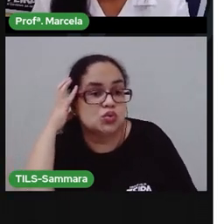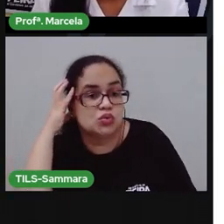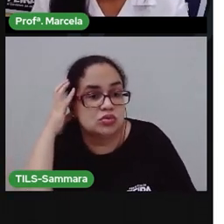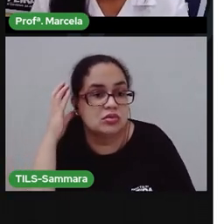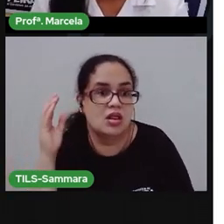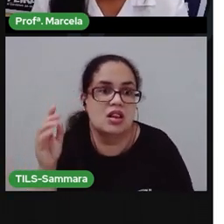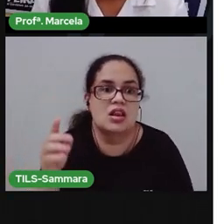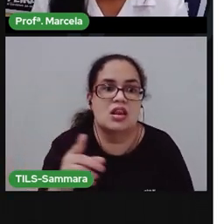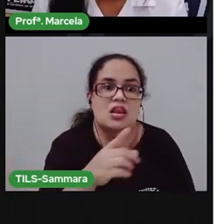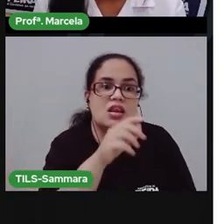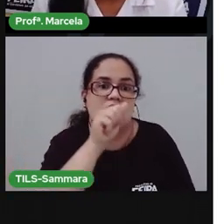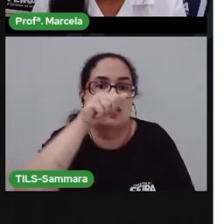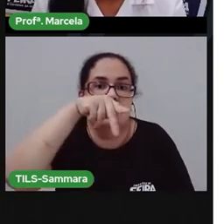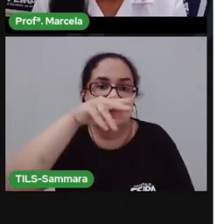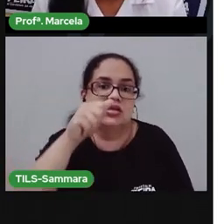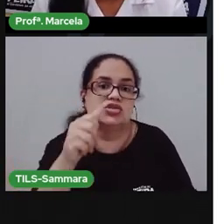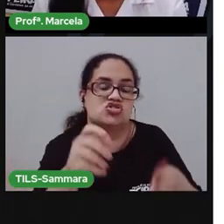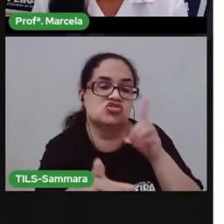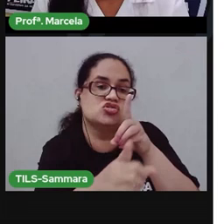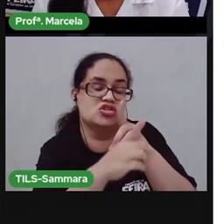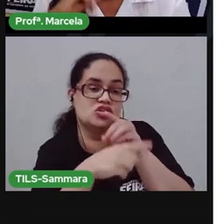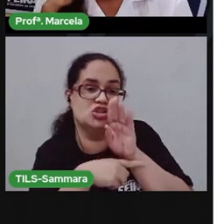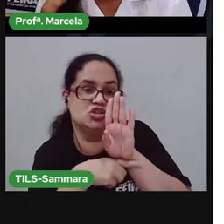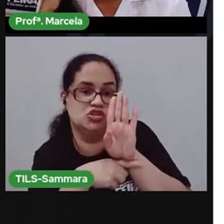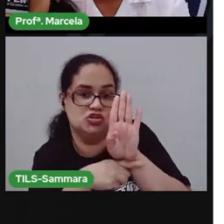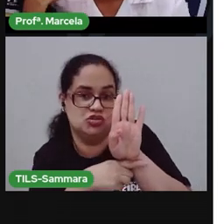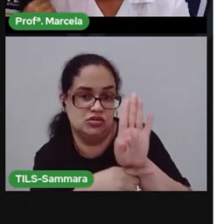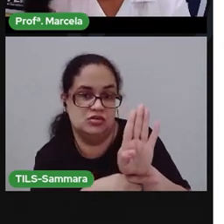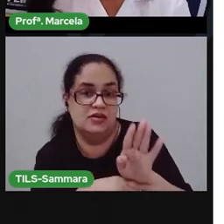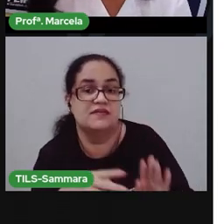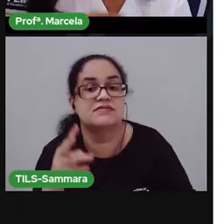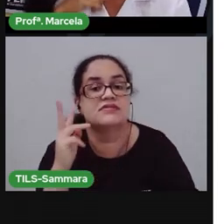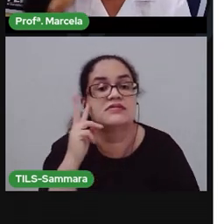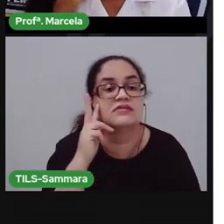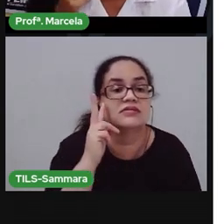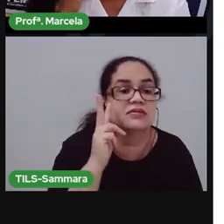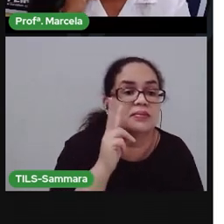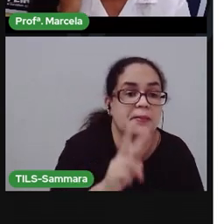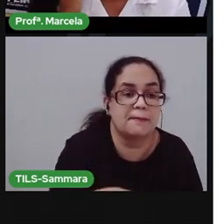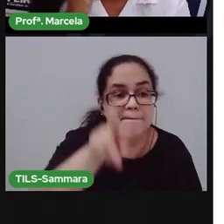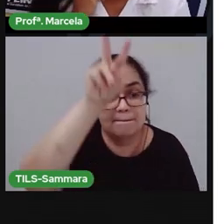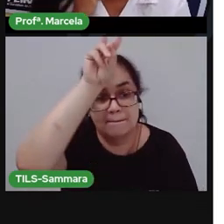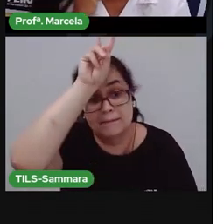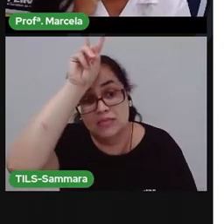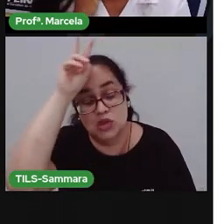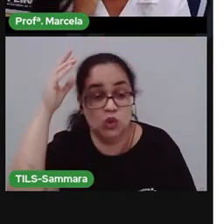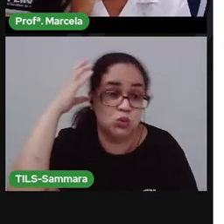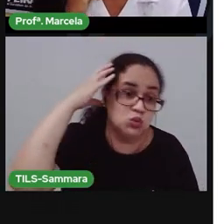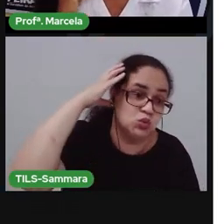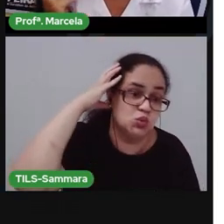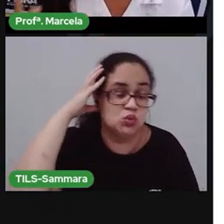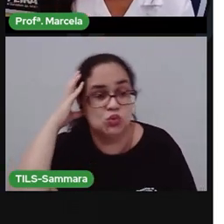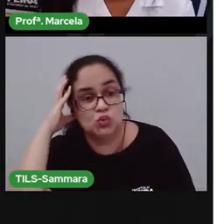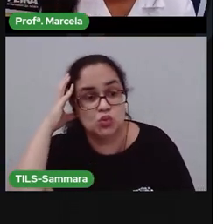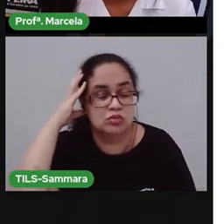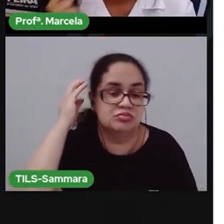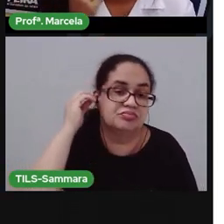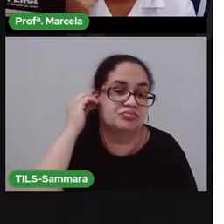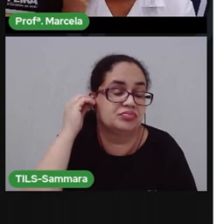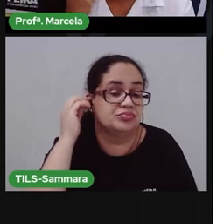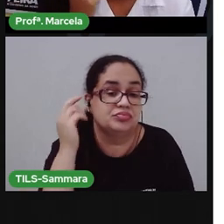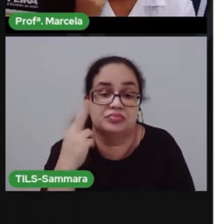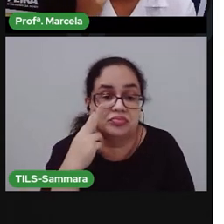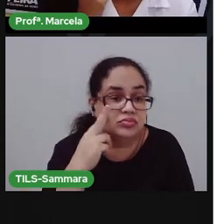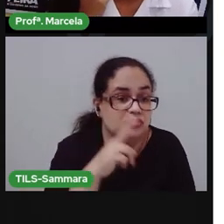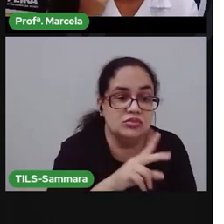a Ana chegou lá e conseguiu ajudar ela. Ela identificou que era a cabrita por meio do som. Ela não viu.